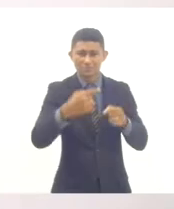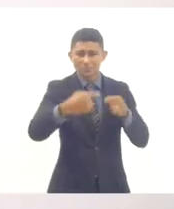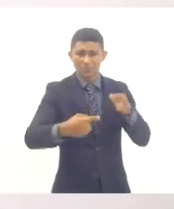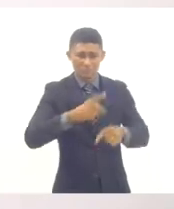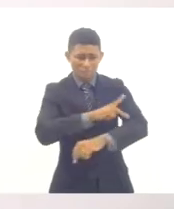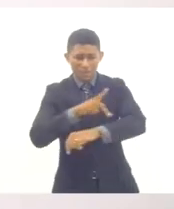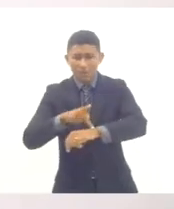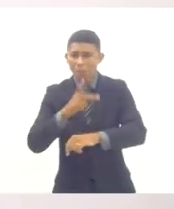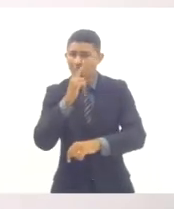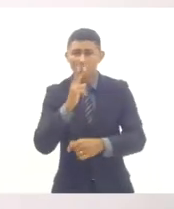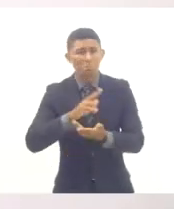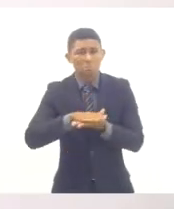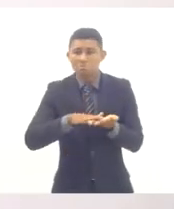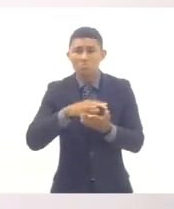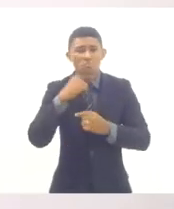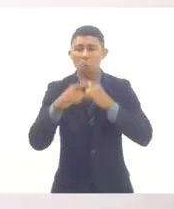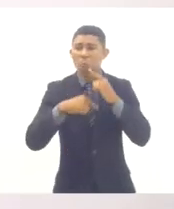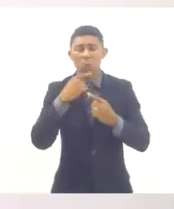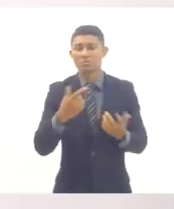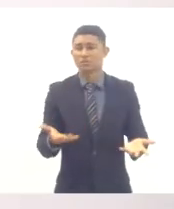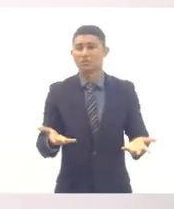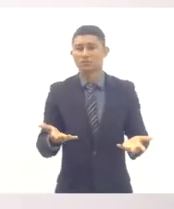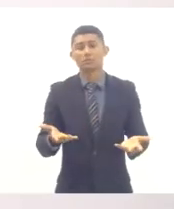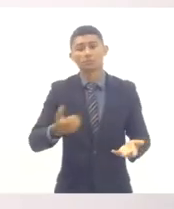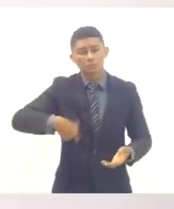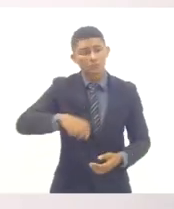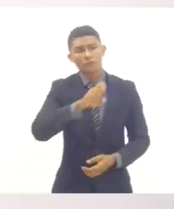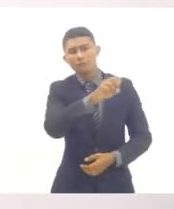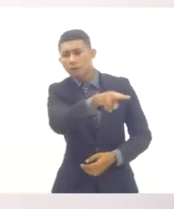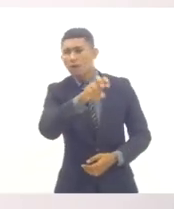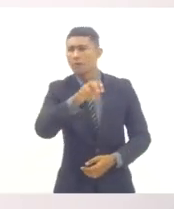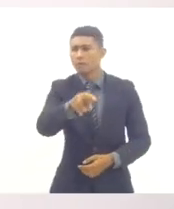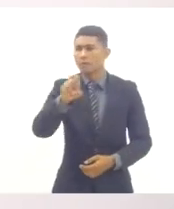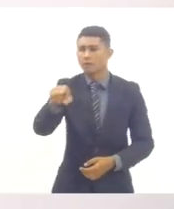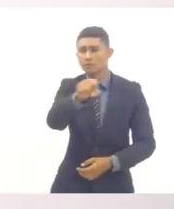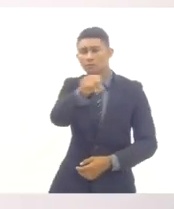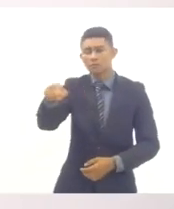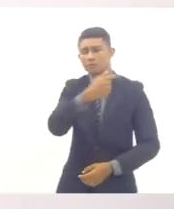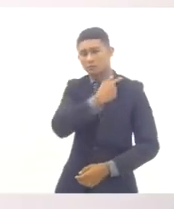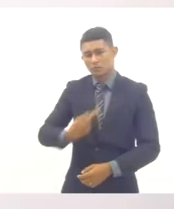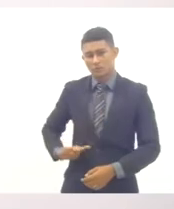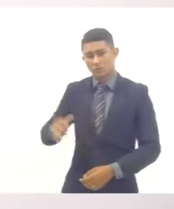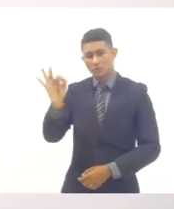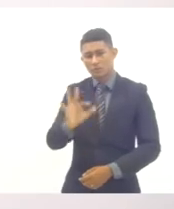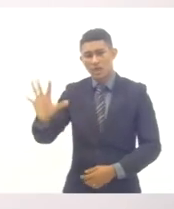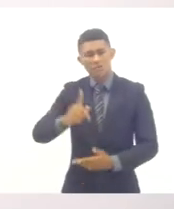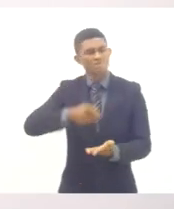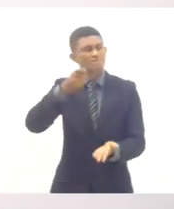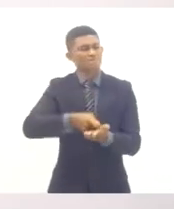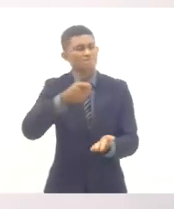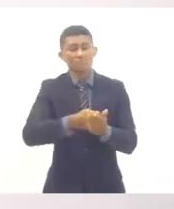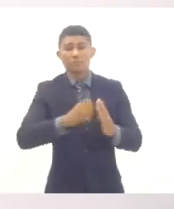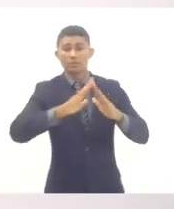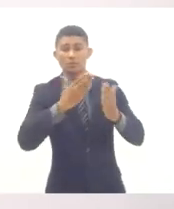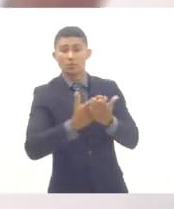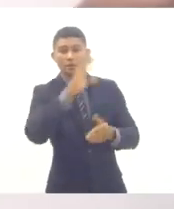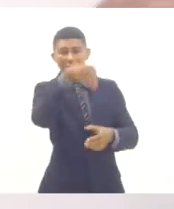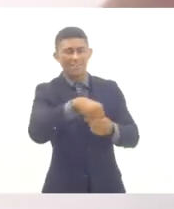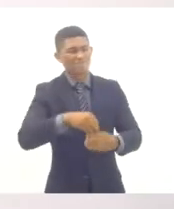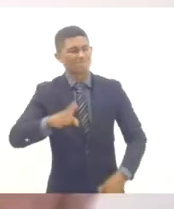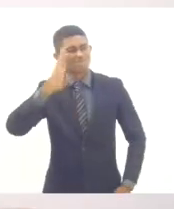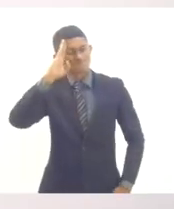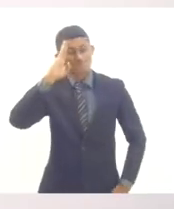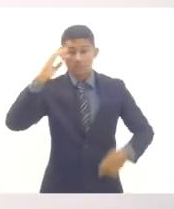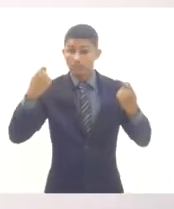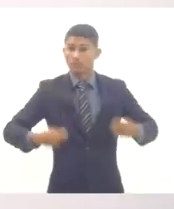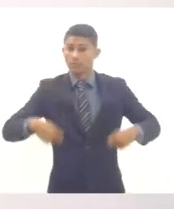pedagógicos. Nesse sentido, o que temos visto é a imposição de escolas cívico-militares, porque nós tivemos, inclusive,